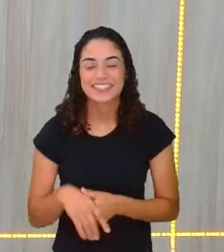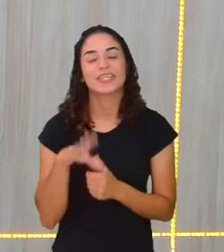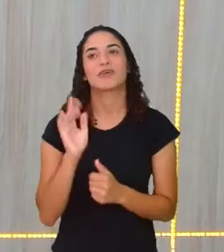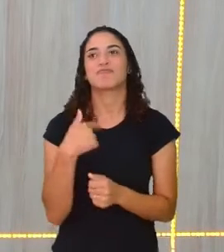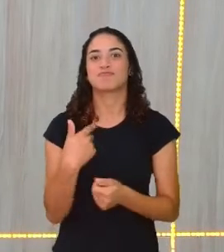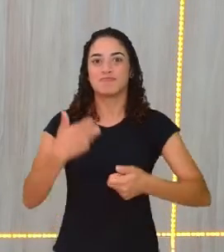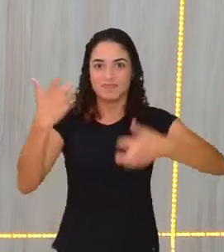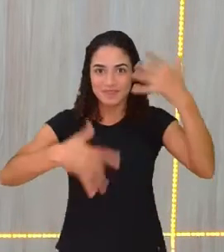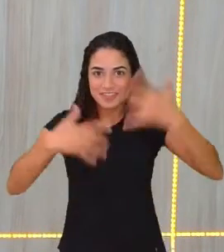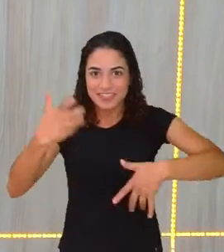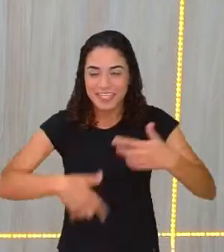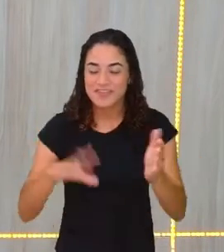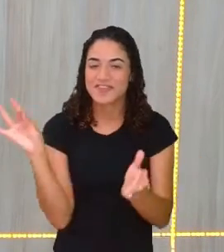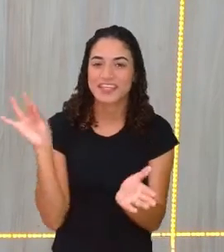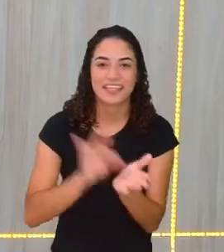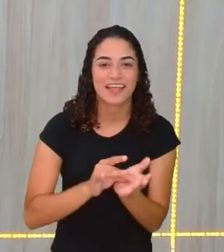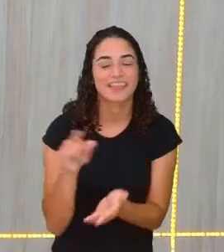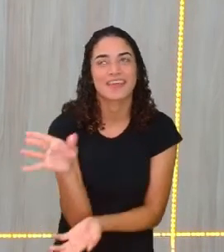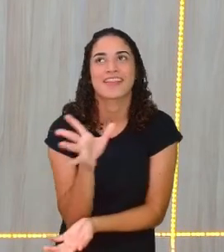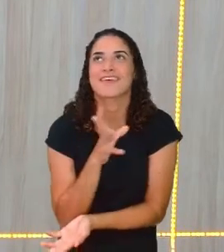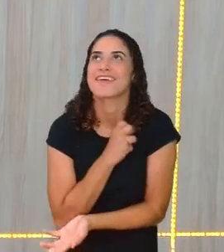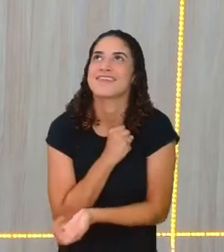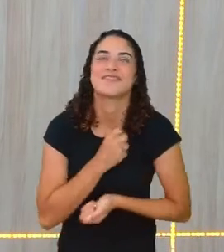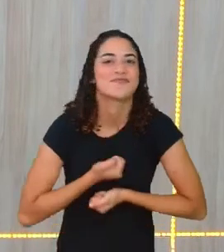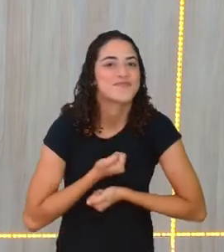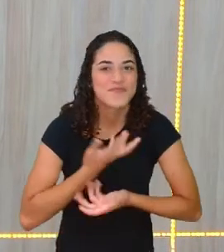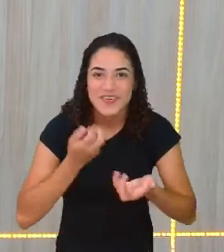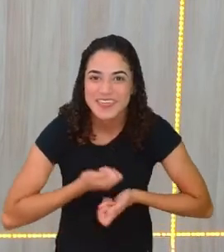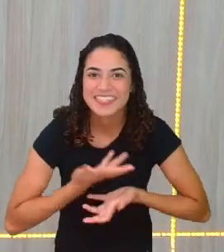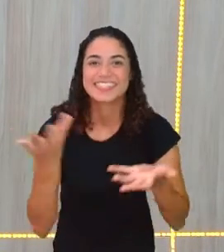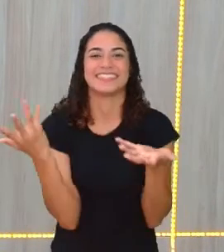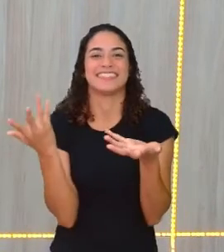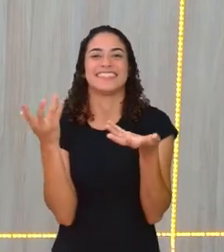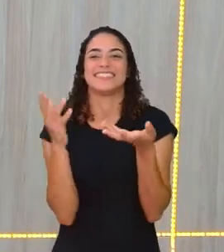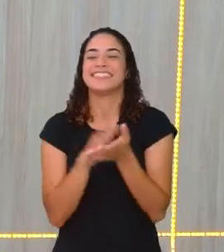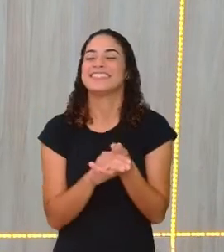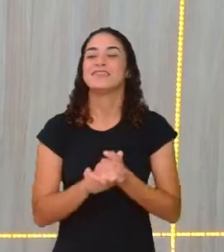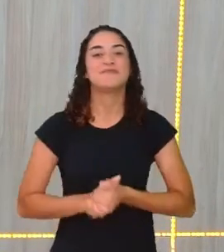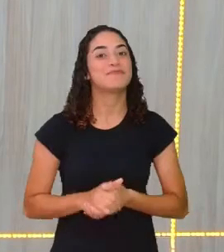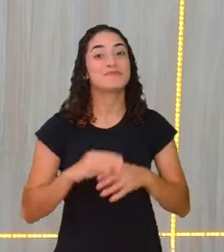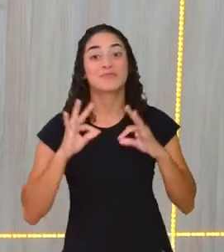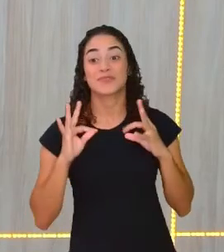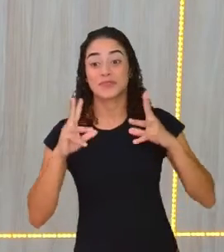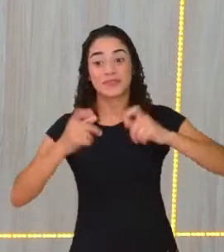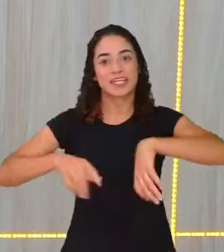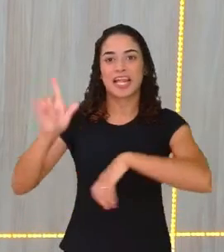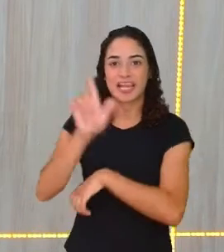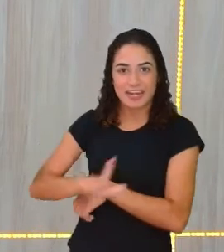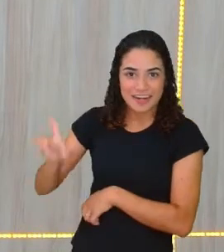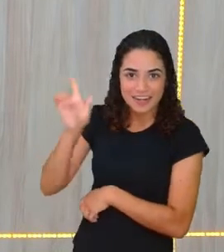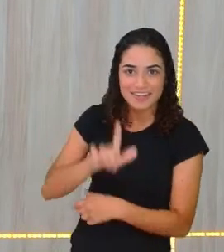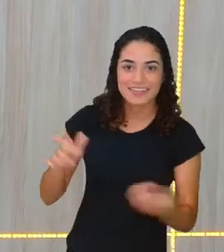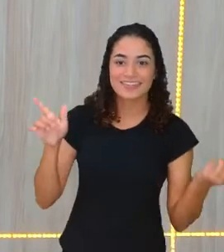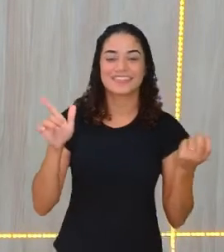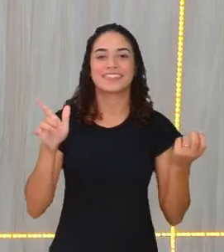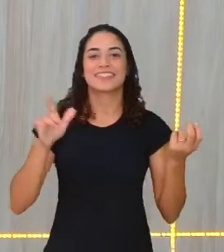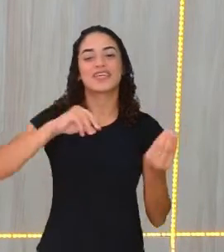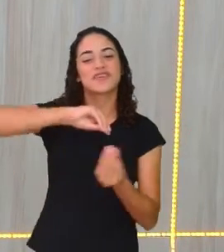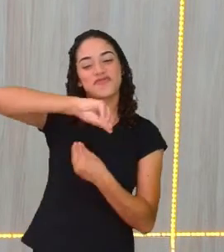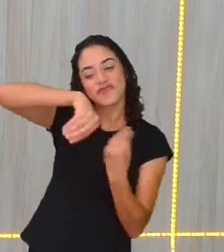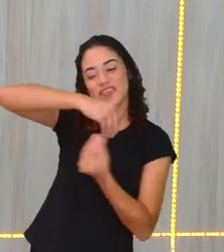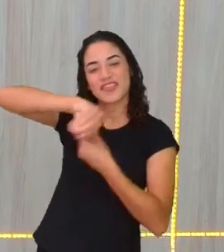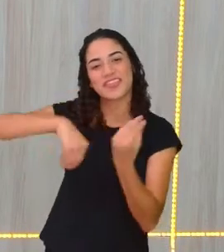falei é verdade? Ela é amante de poemas, não é? Toda a literatura aí envolve